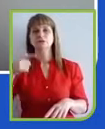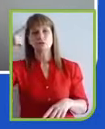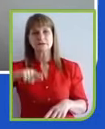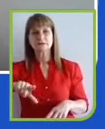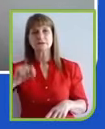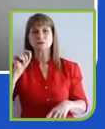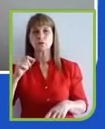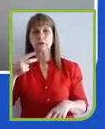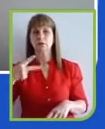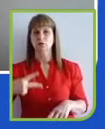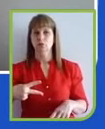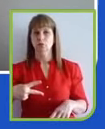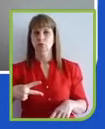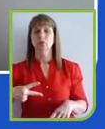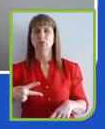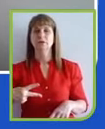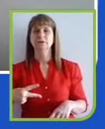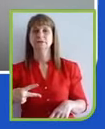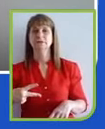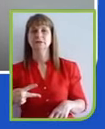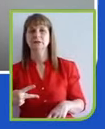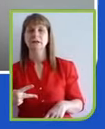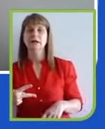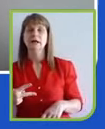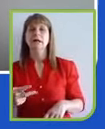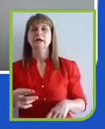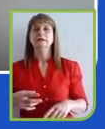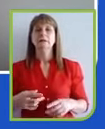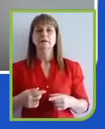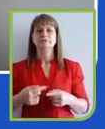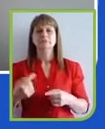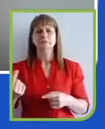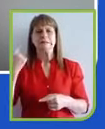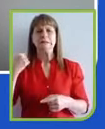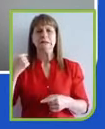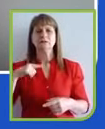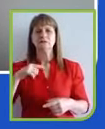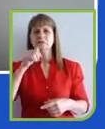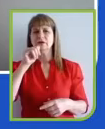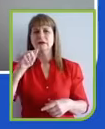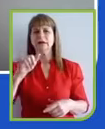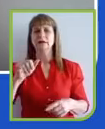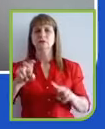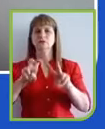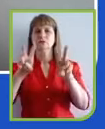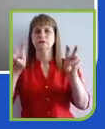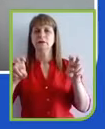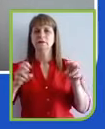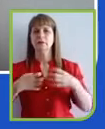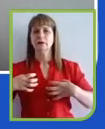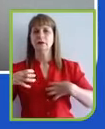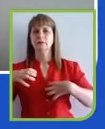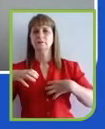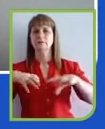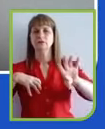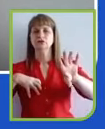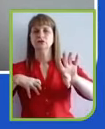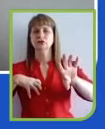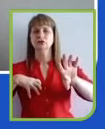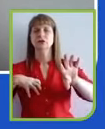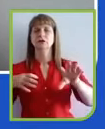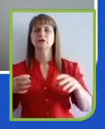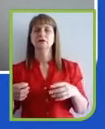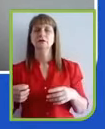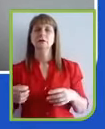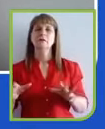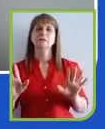bastante sobre valores, empatia, solidariedade com as ações da Amberg na pandemia, mas hoje eu vou mudar um pouquinho esse enfoque